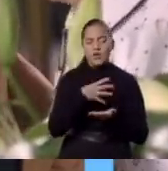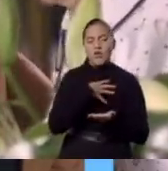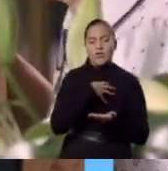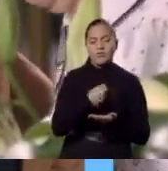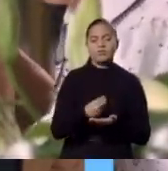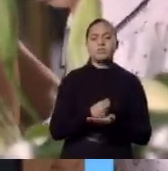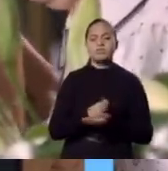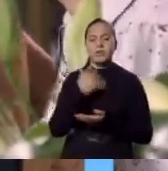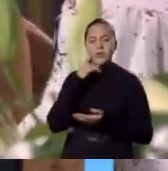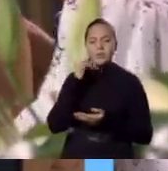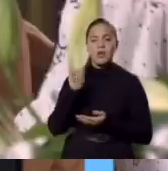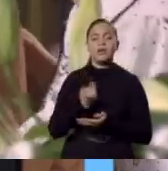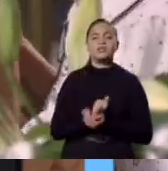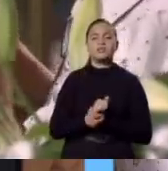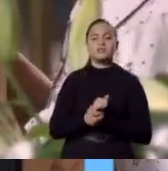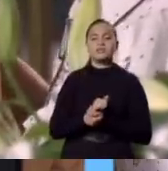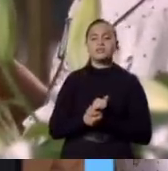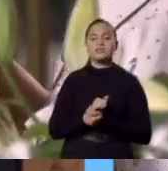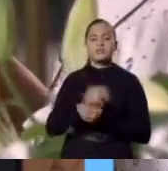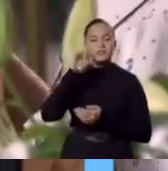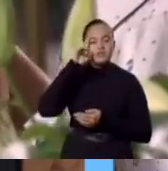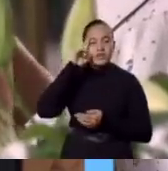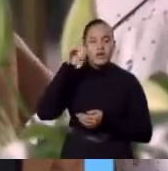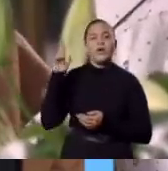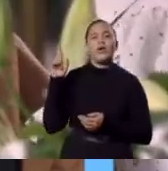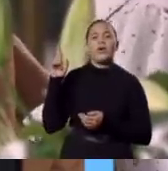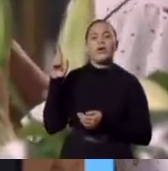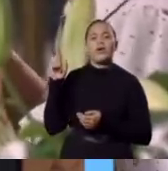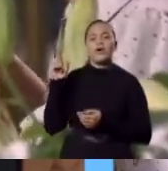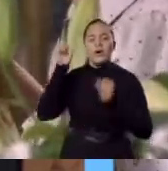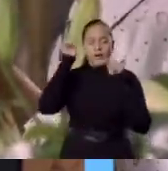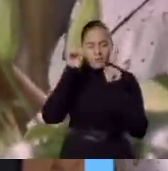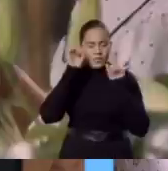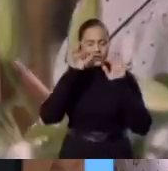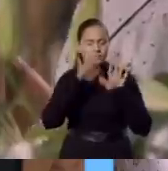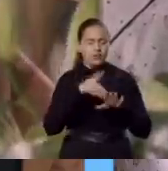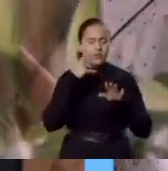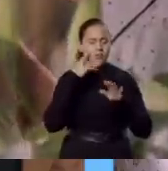filho, Senhor Na mão Senhor, reclama